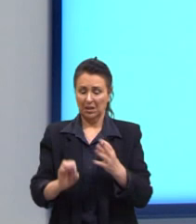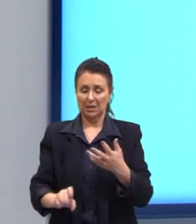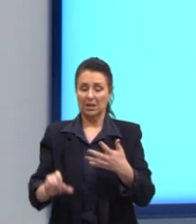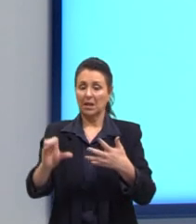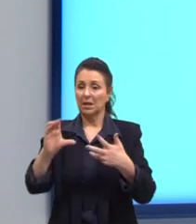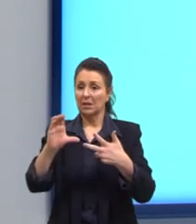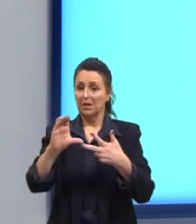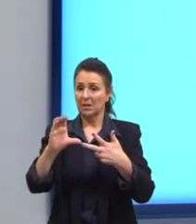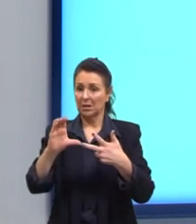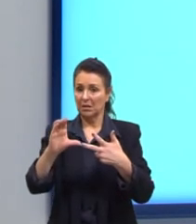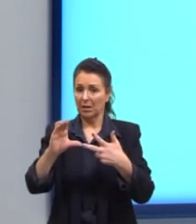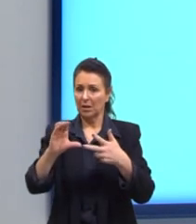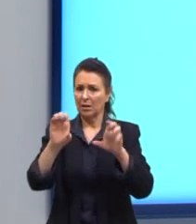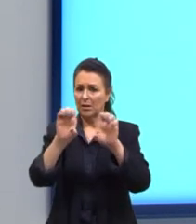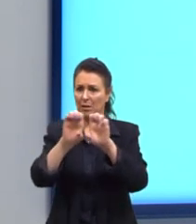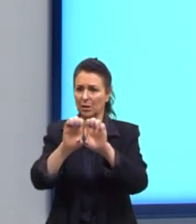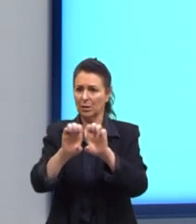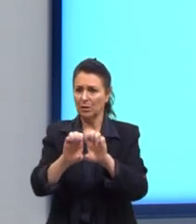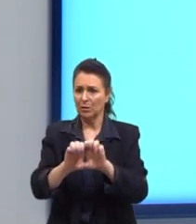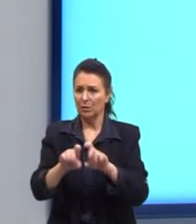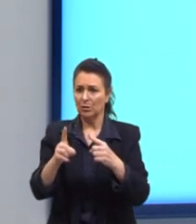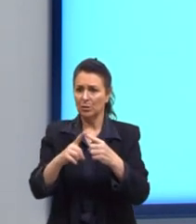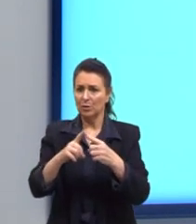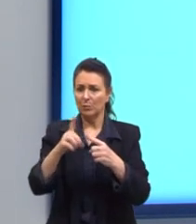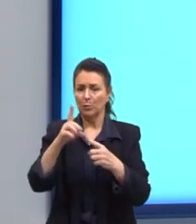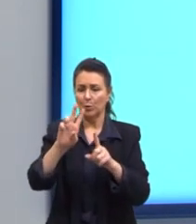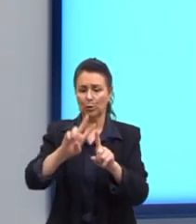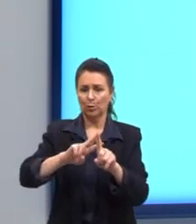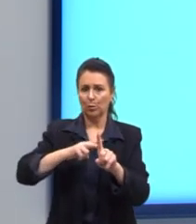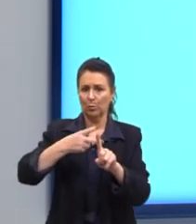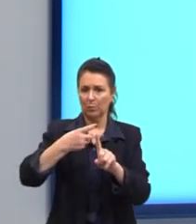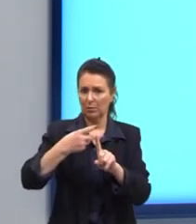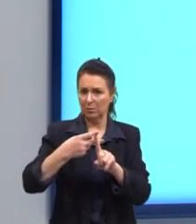C, estrutural do tipo duplicação,